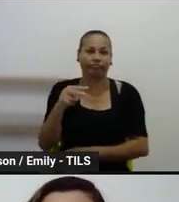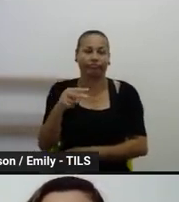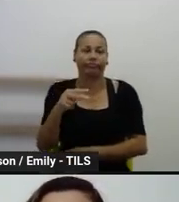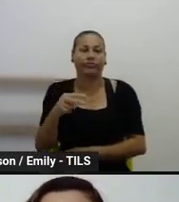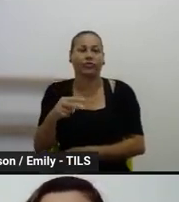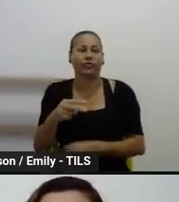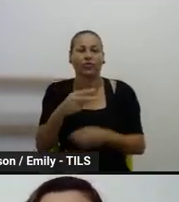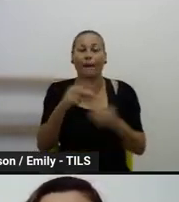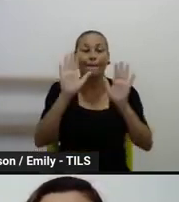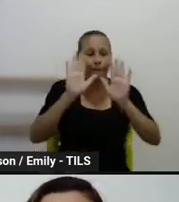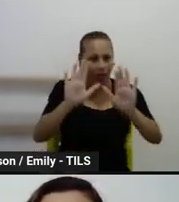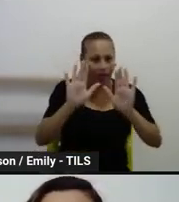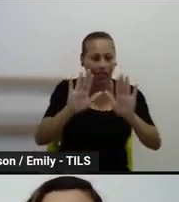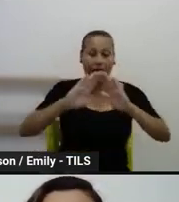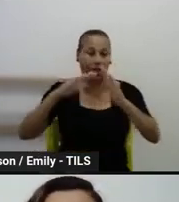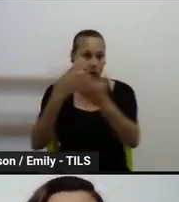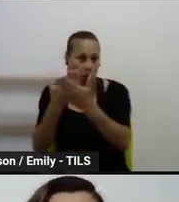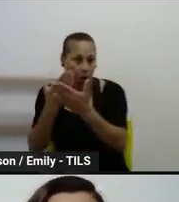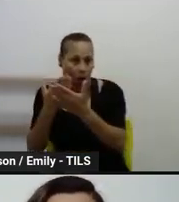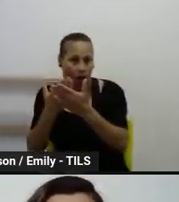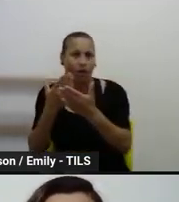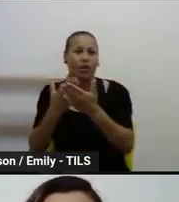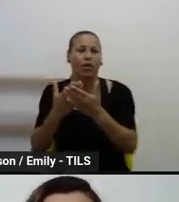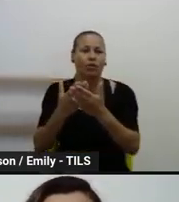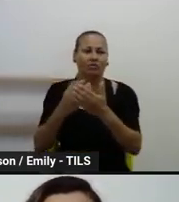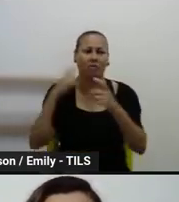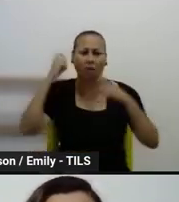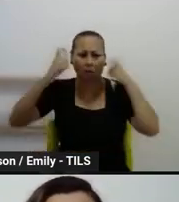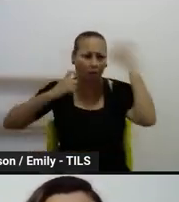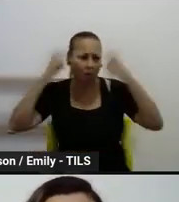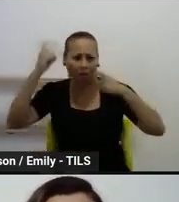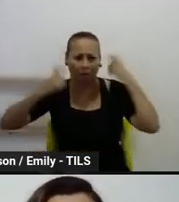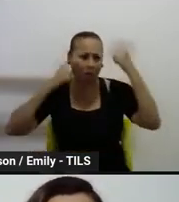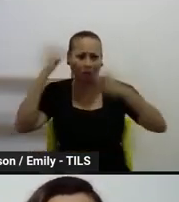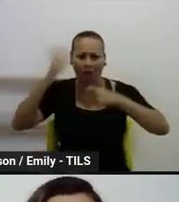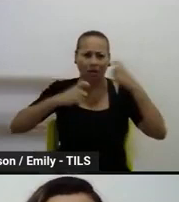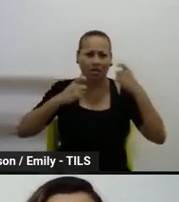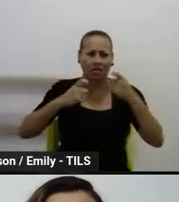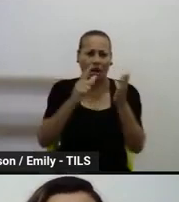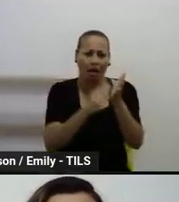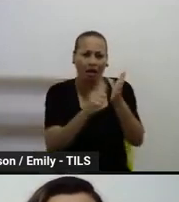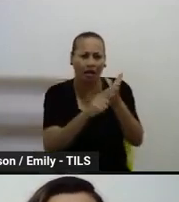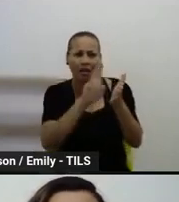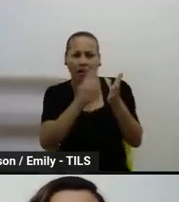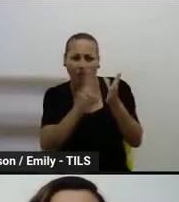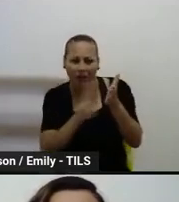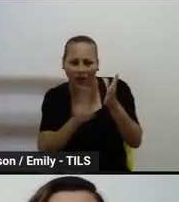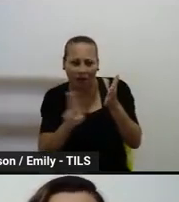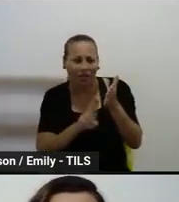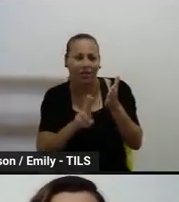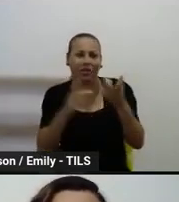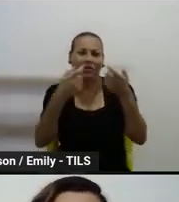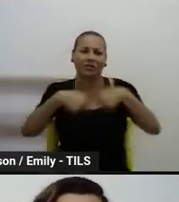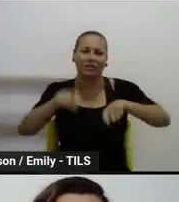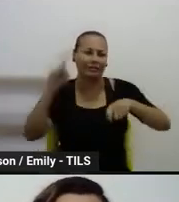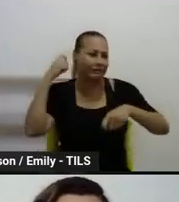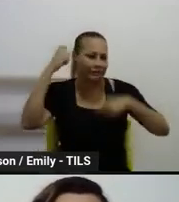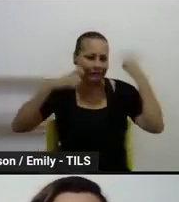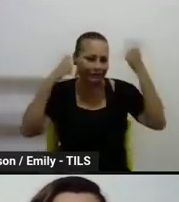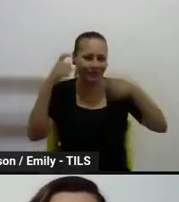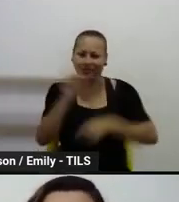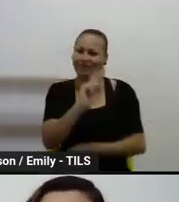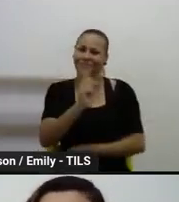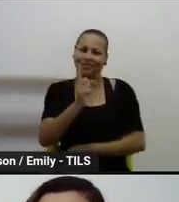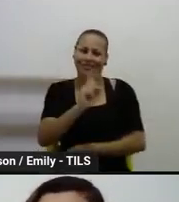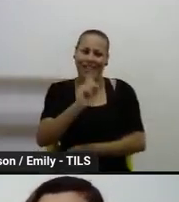encontro na escola, tá? Então, não se preocupem que não vai ter lista de presença virtual. A lista de presença vai